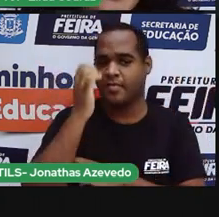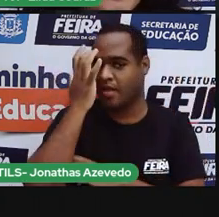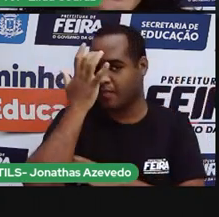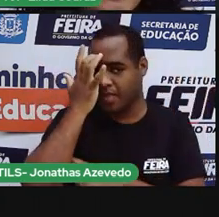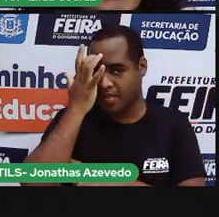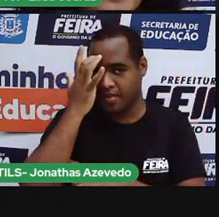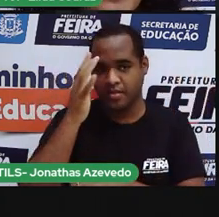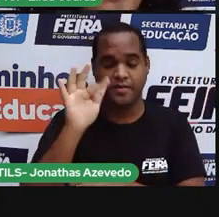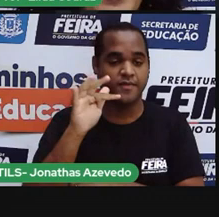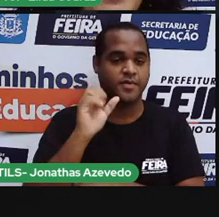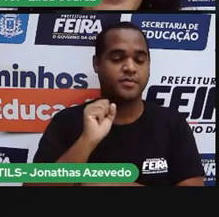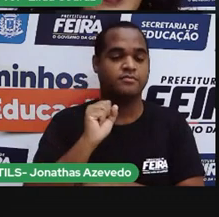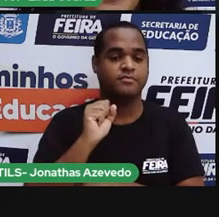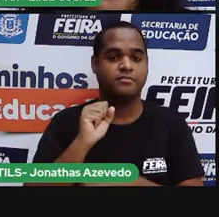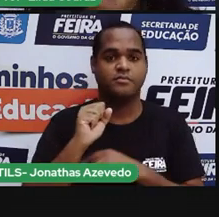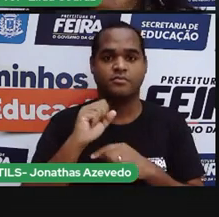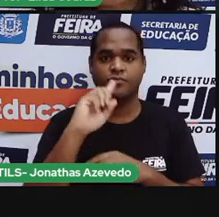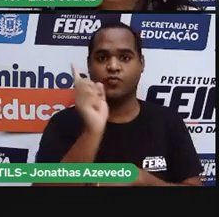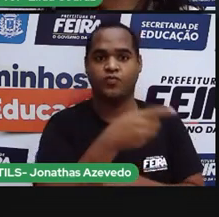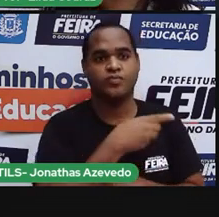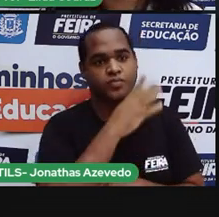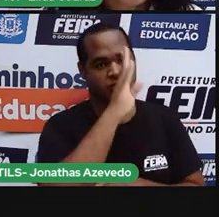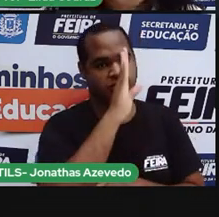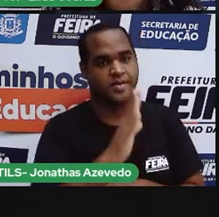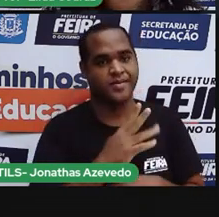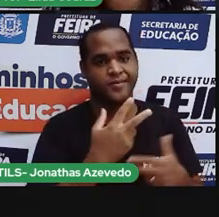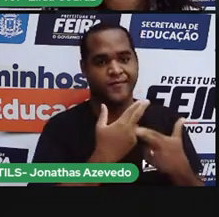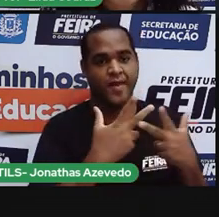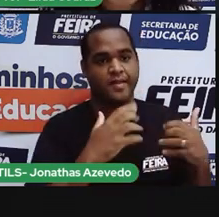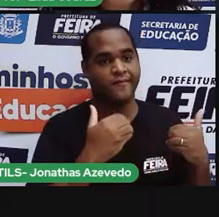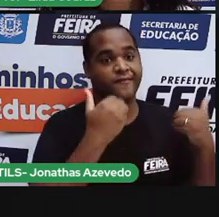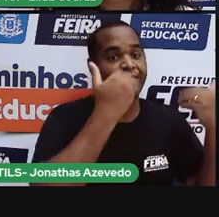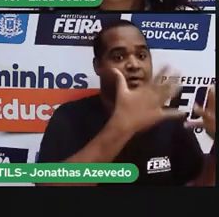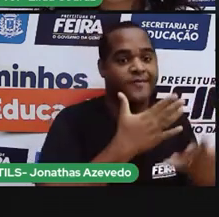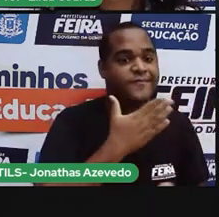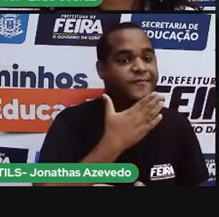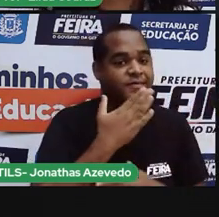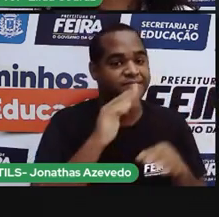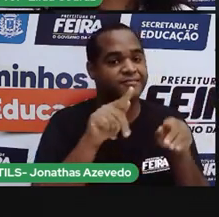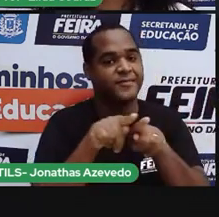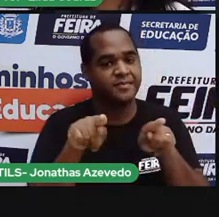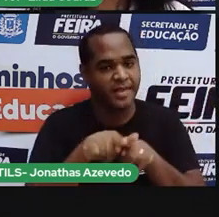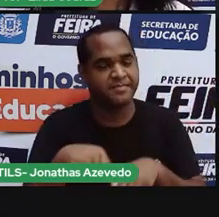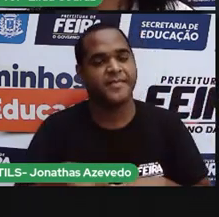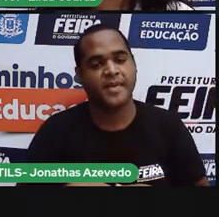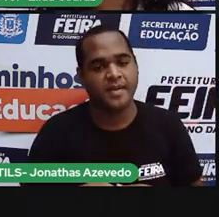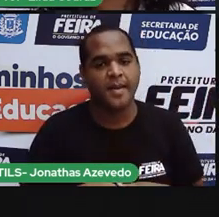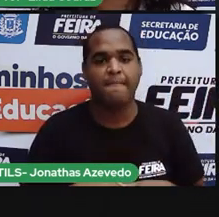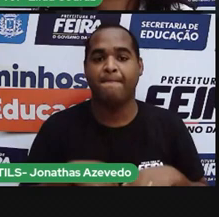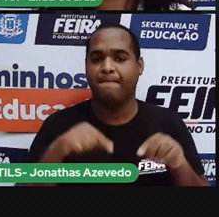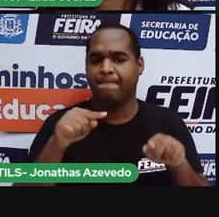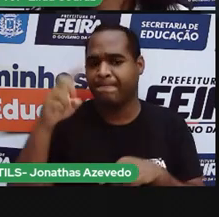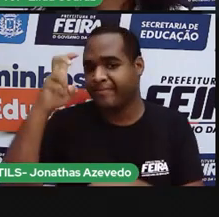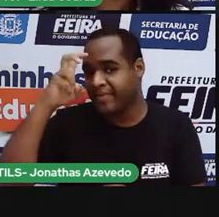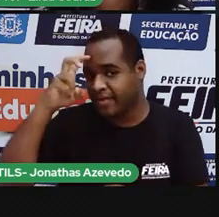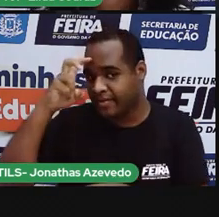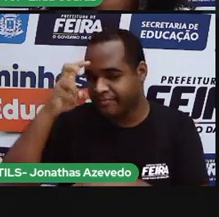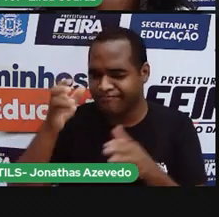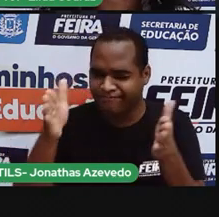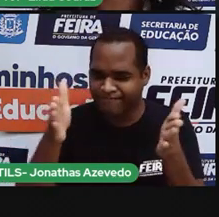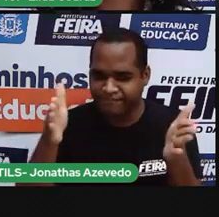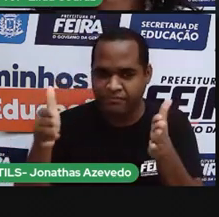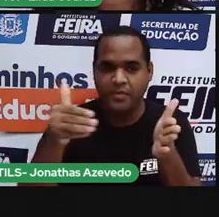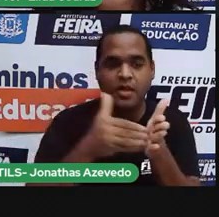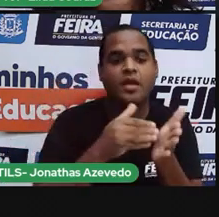conhecida até fora do Brasil. Atualmente, está sendo realizada entre quinta-feira e um